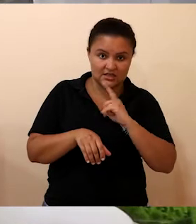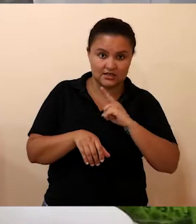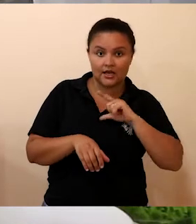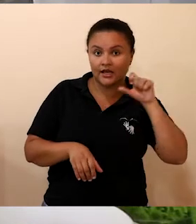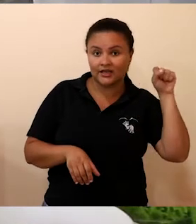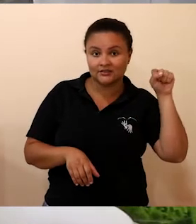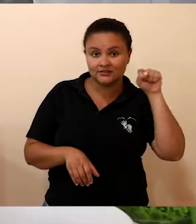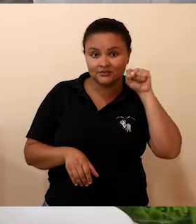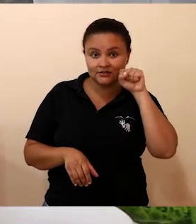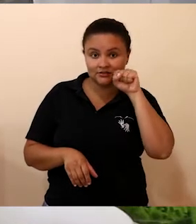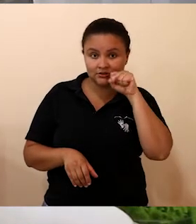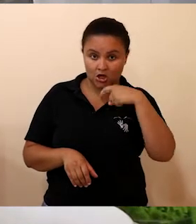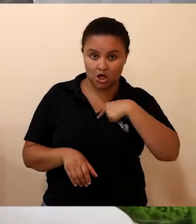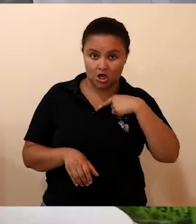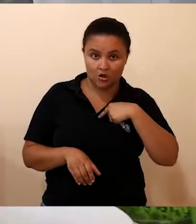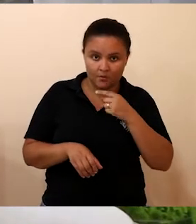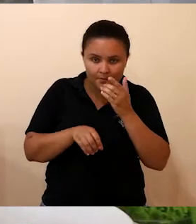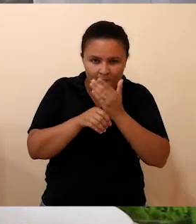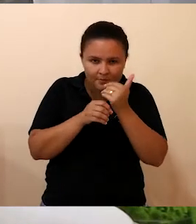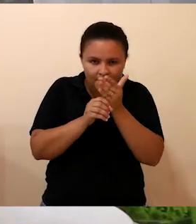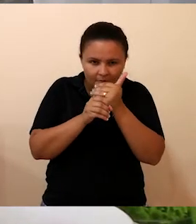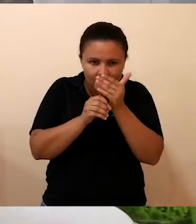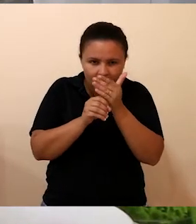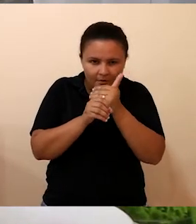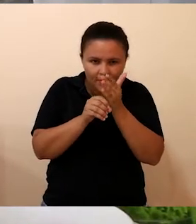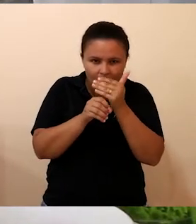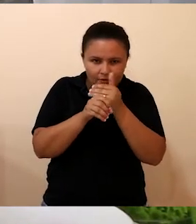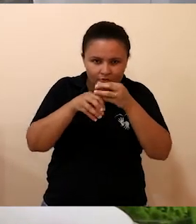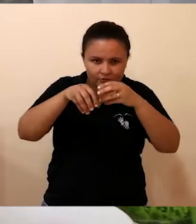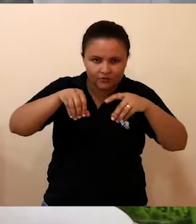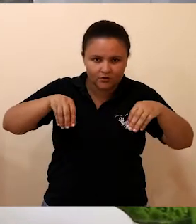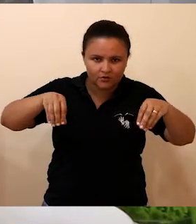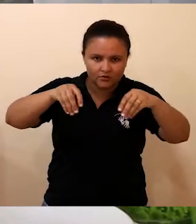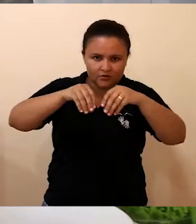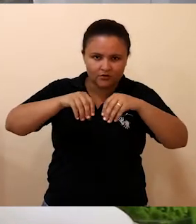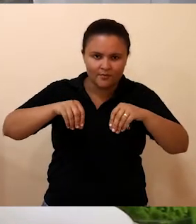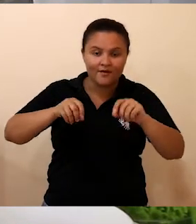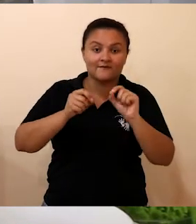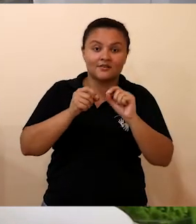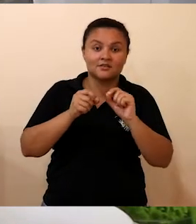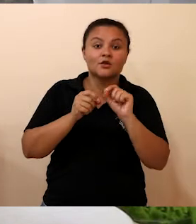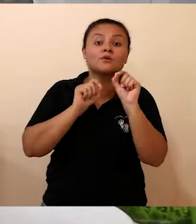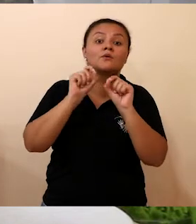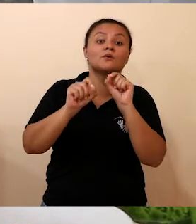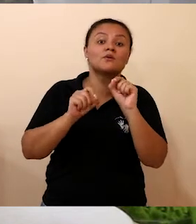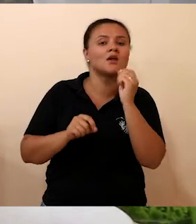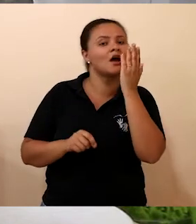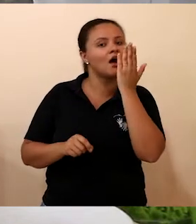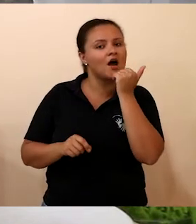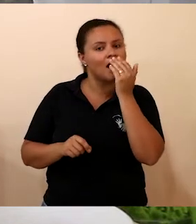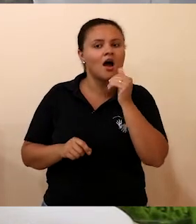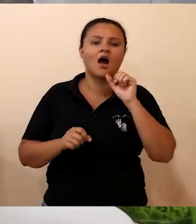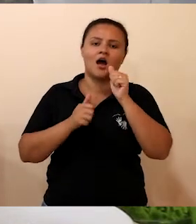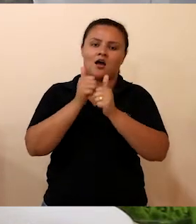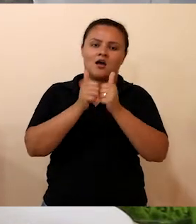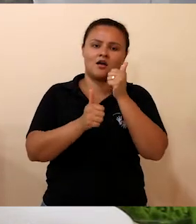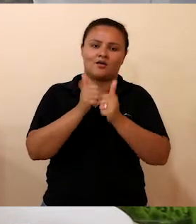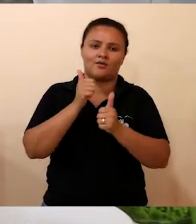eu pego, pico bem quadradinho, cubinhos, miudinho, para fazer um arroz temperado, para fazer